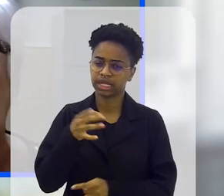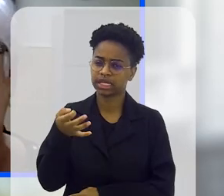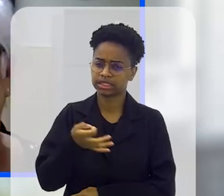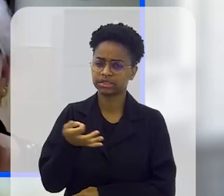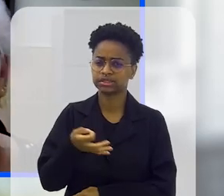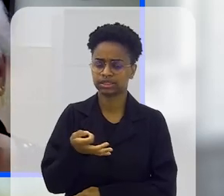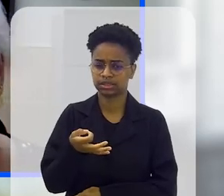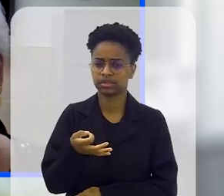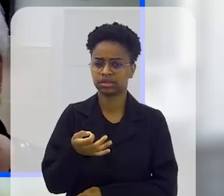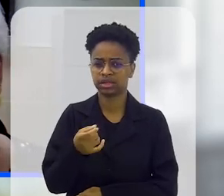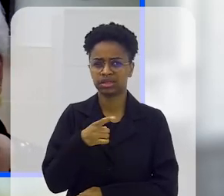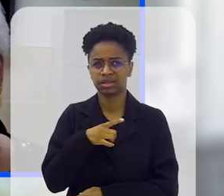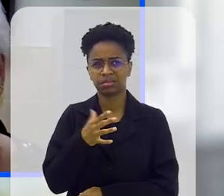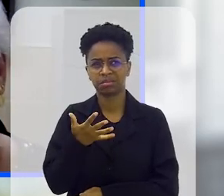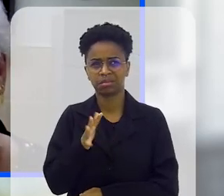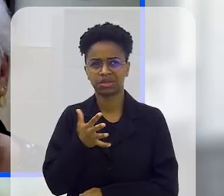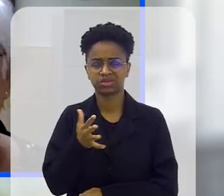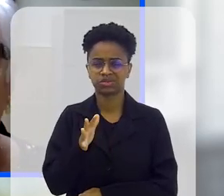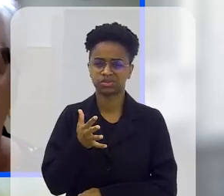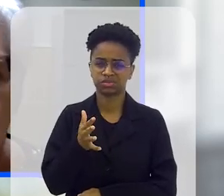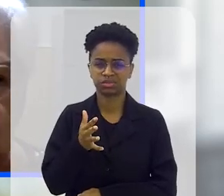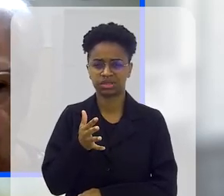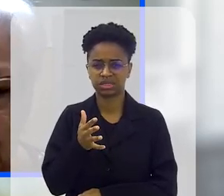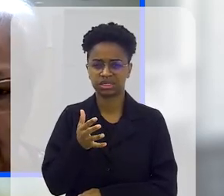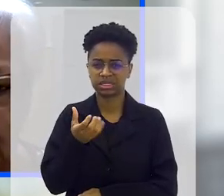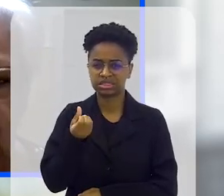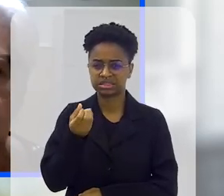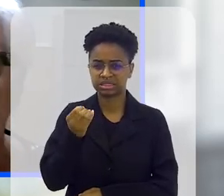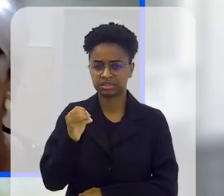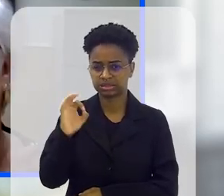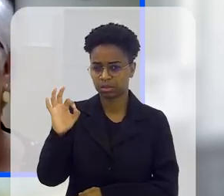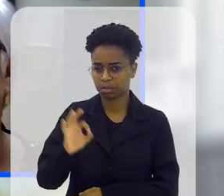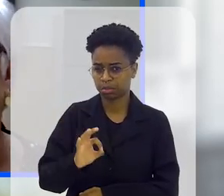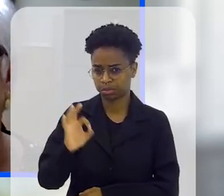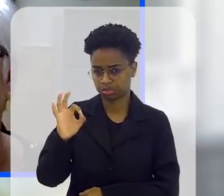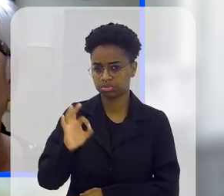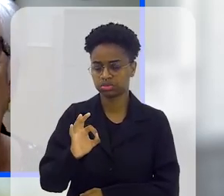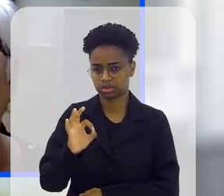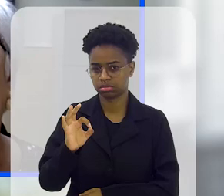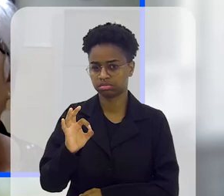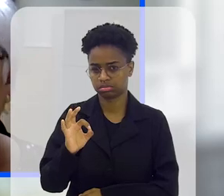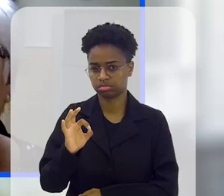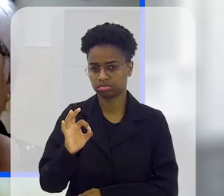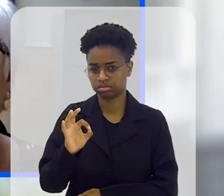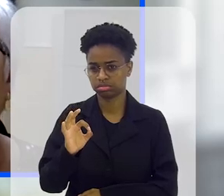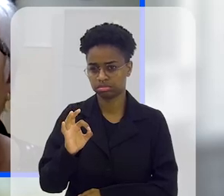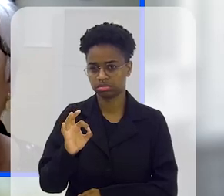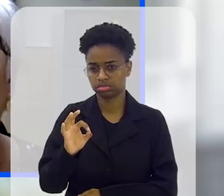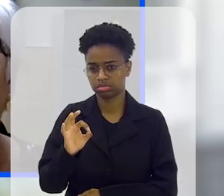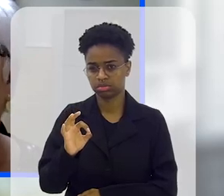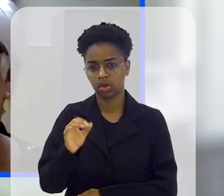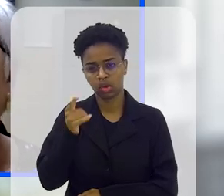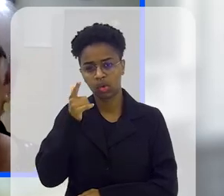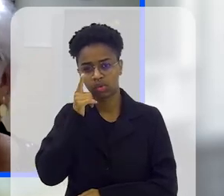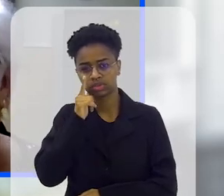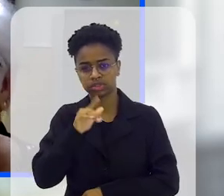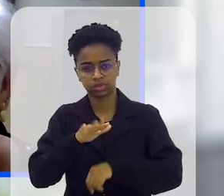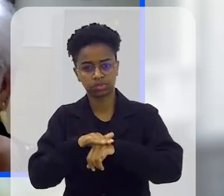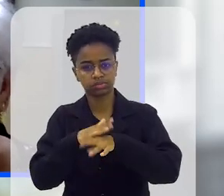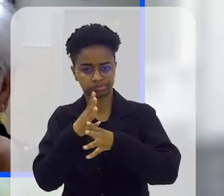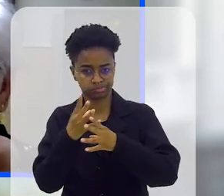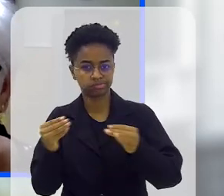mas eu posso garantir que nós temos em torno de 60% realmente que estão